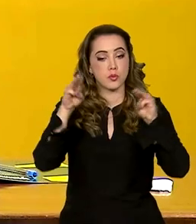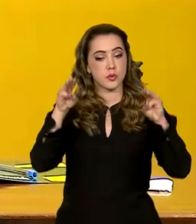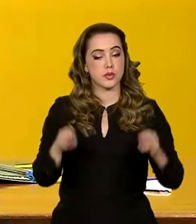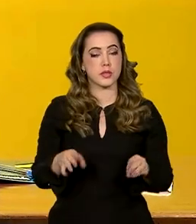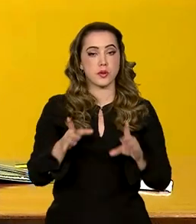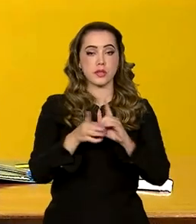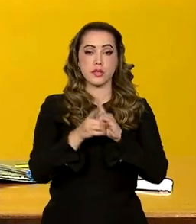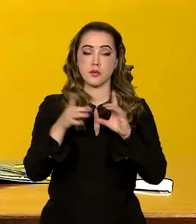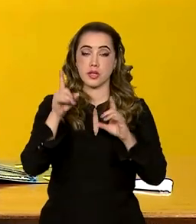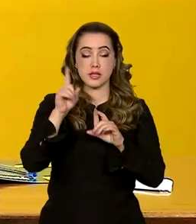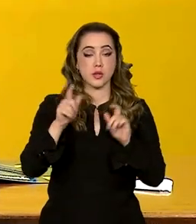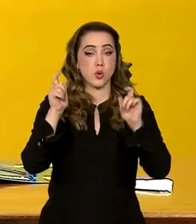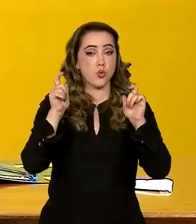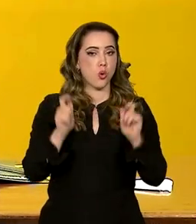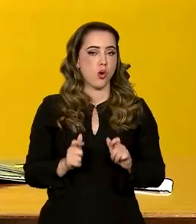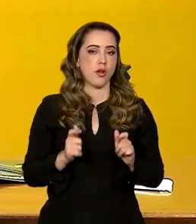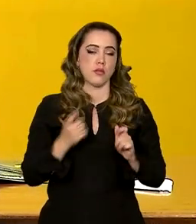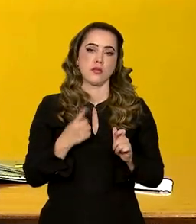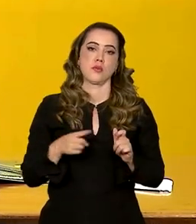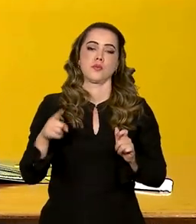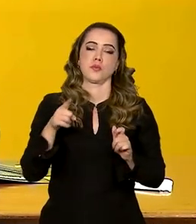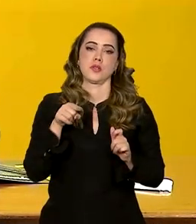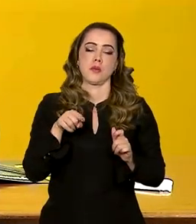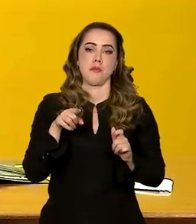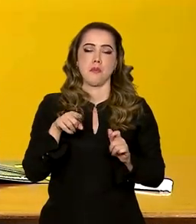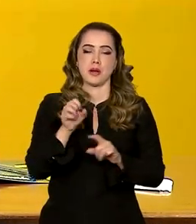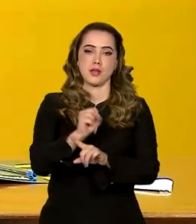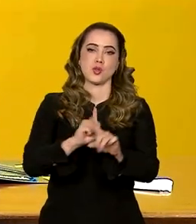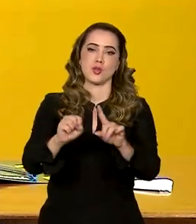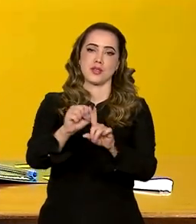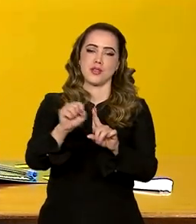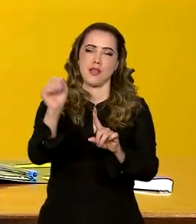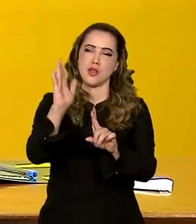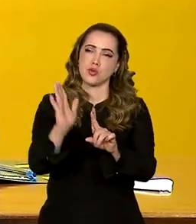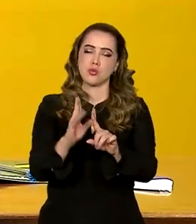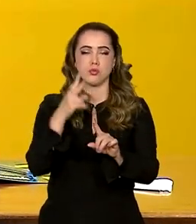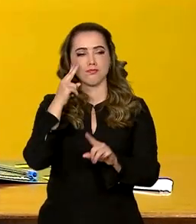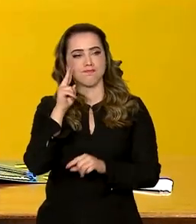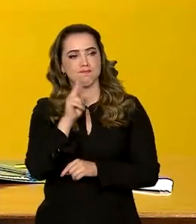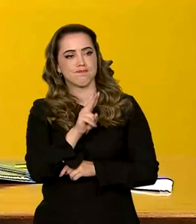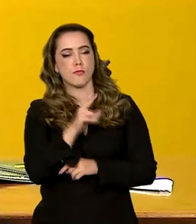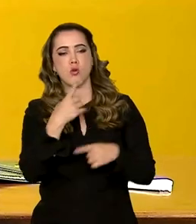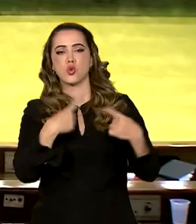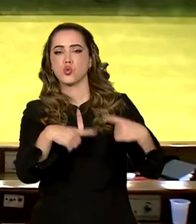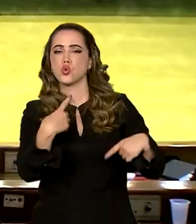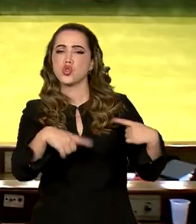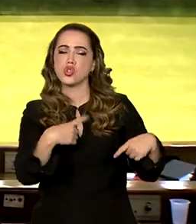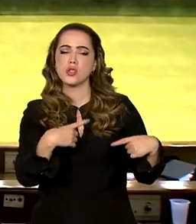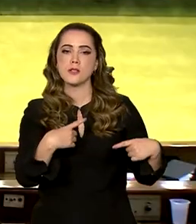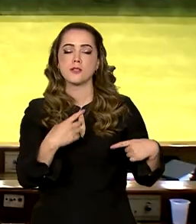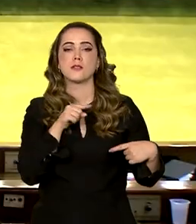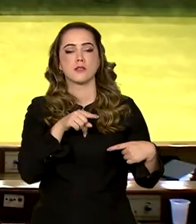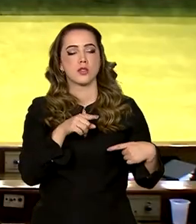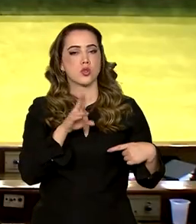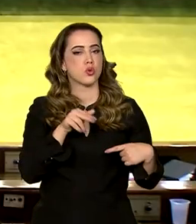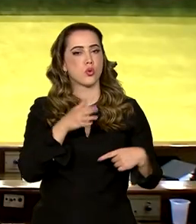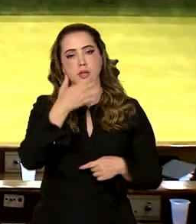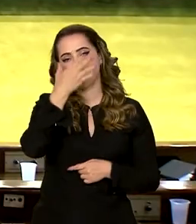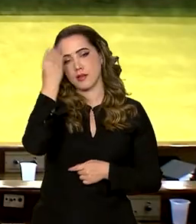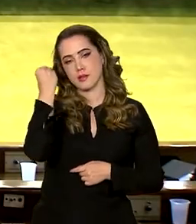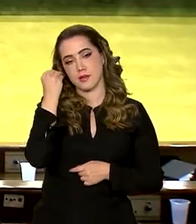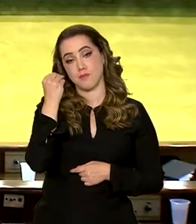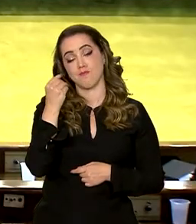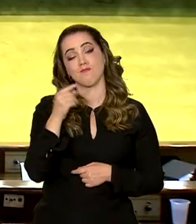Democracia é o espaço para que a sociedade brasileira possa discutir e não esquecer. É muito